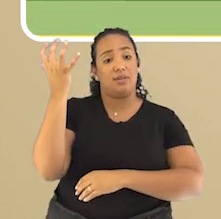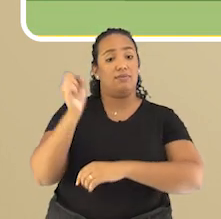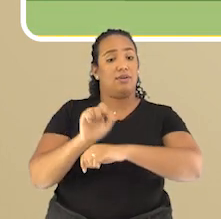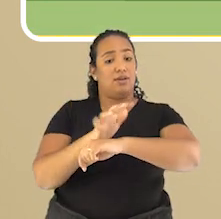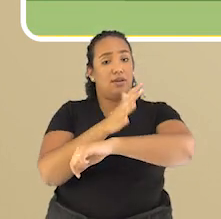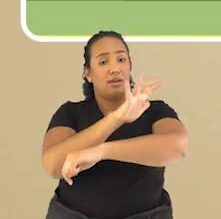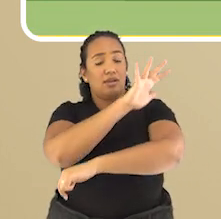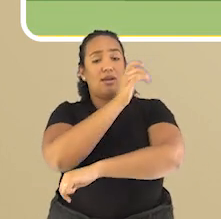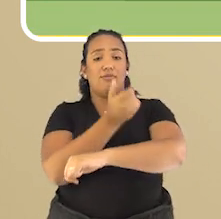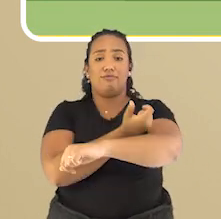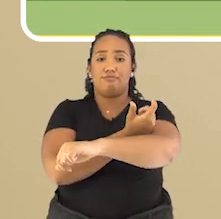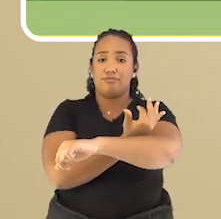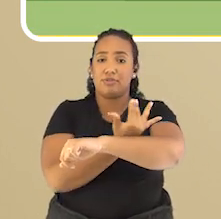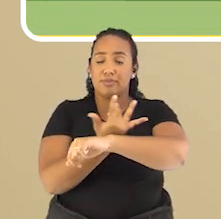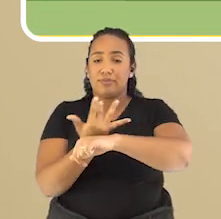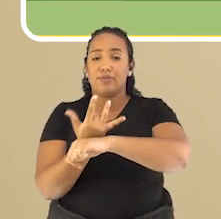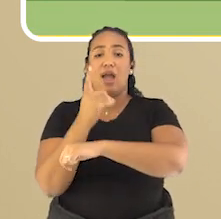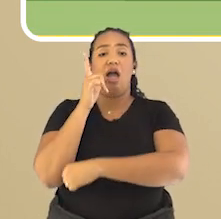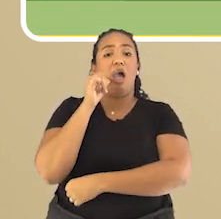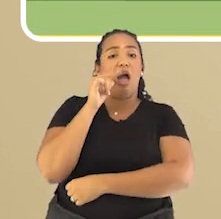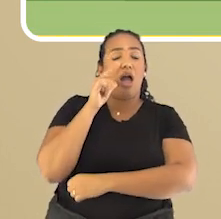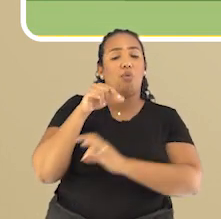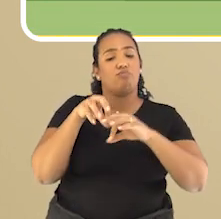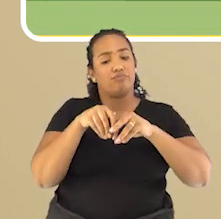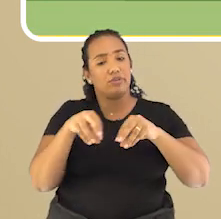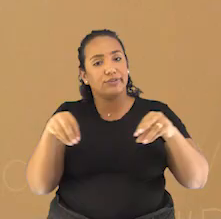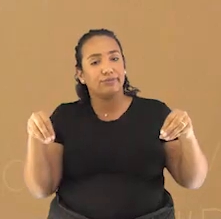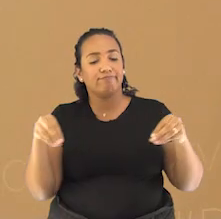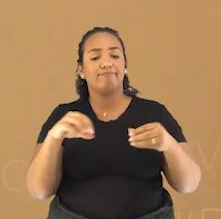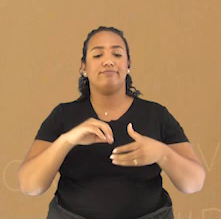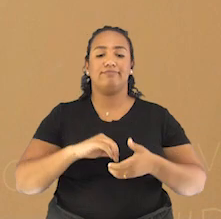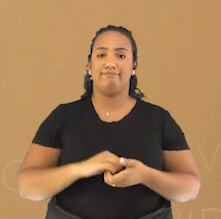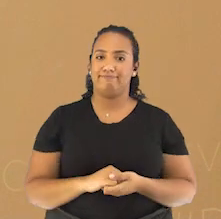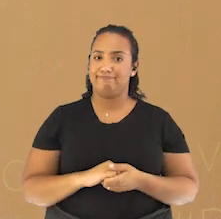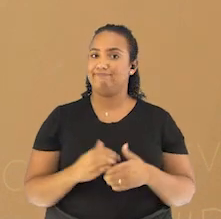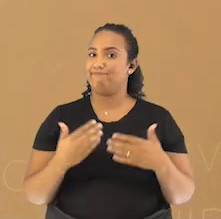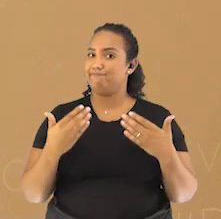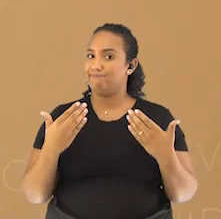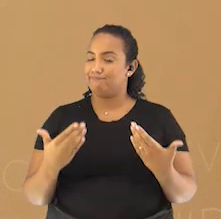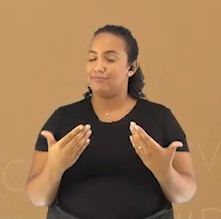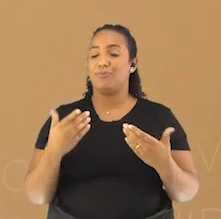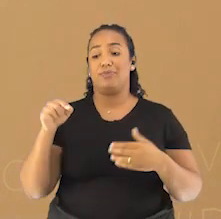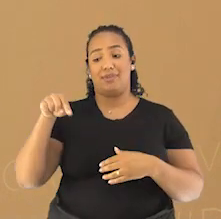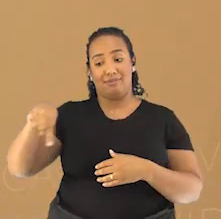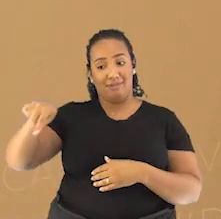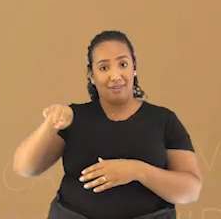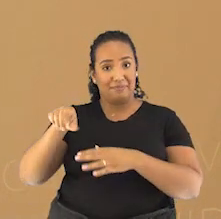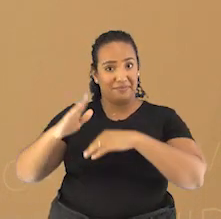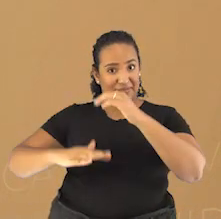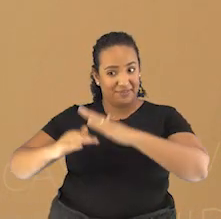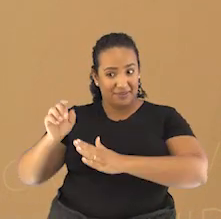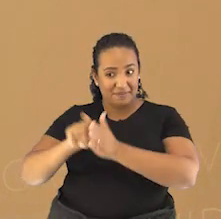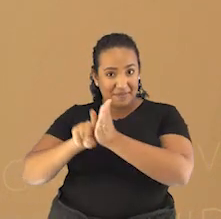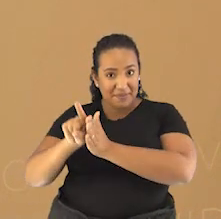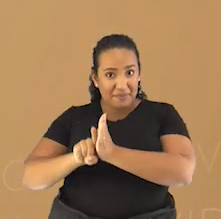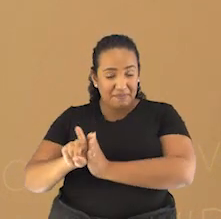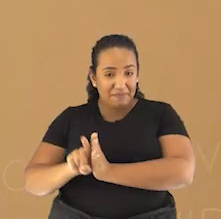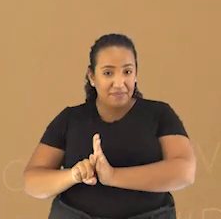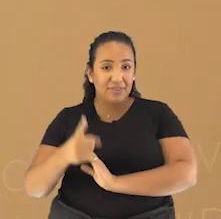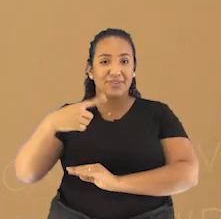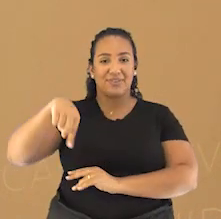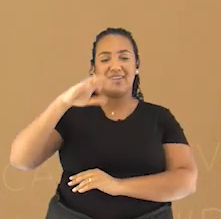aspectos ambientais, recursos hídricos, solo e etc. Graças a estes estudos, podemos compreender sobre esses